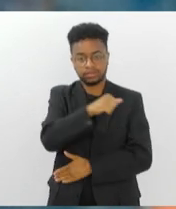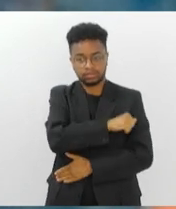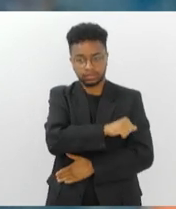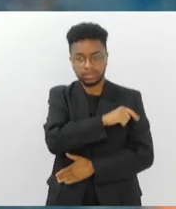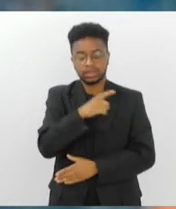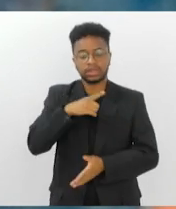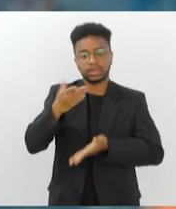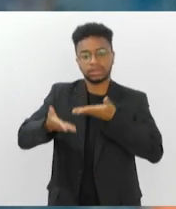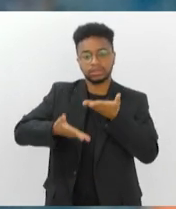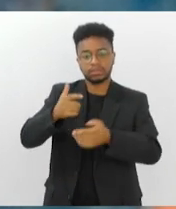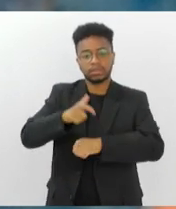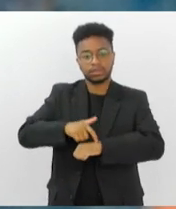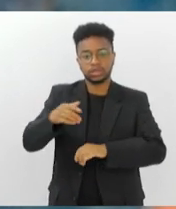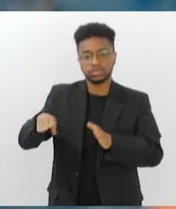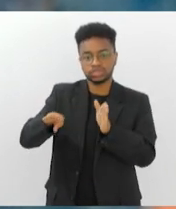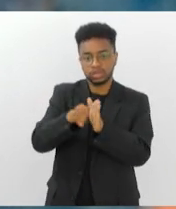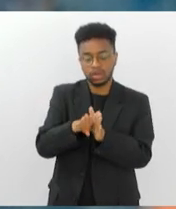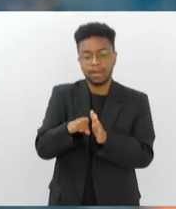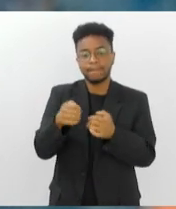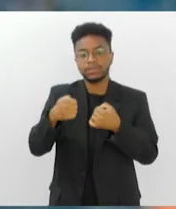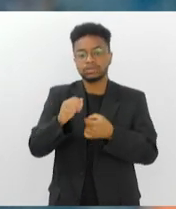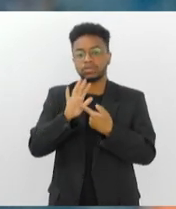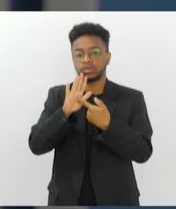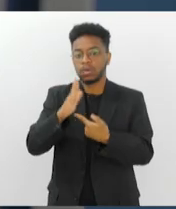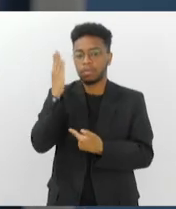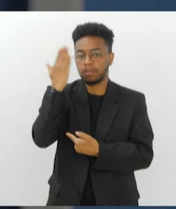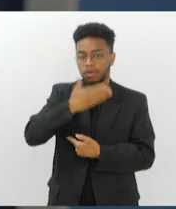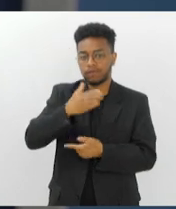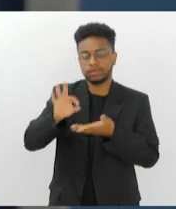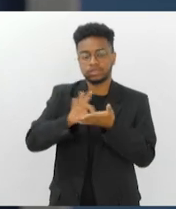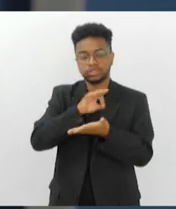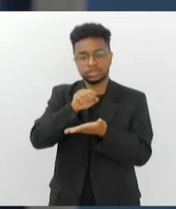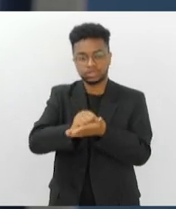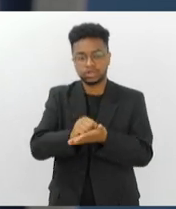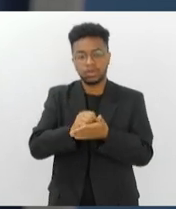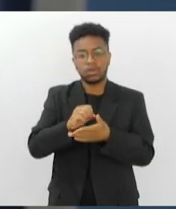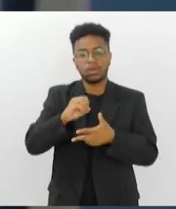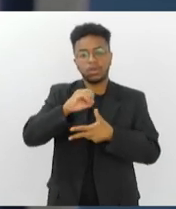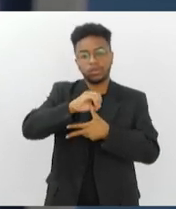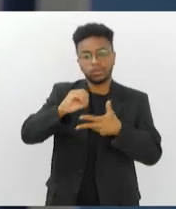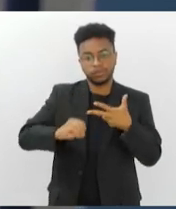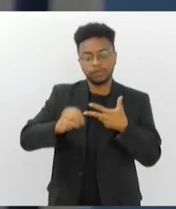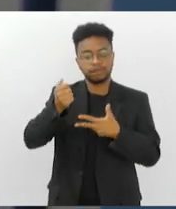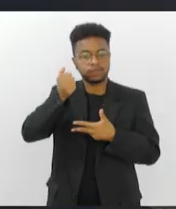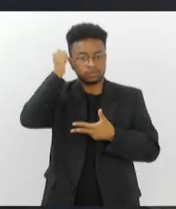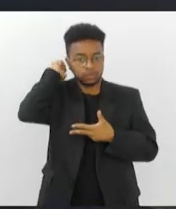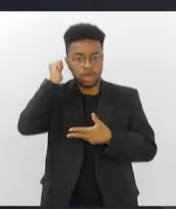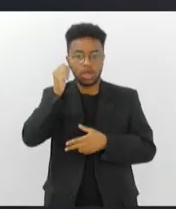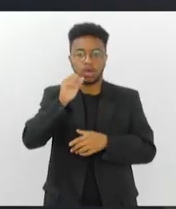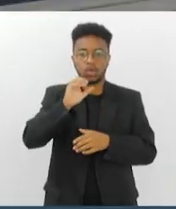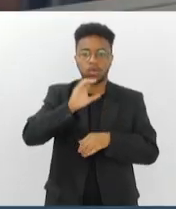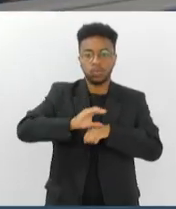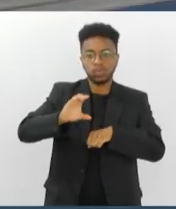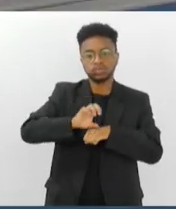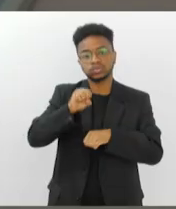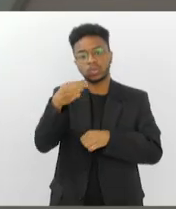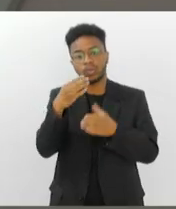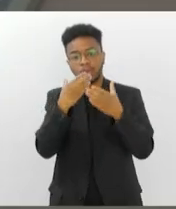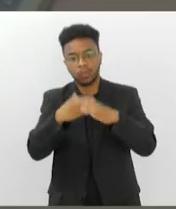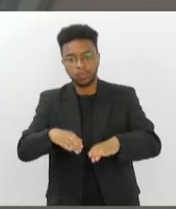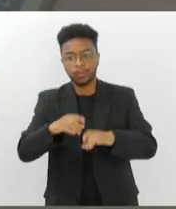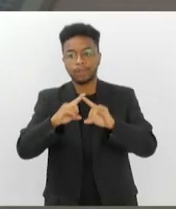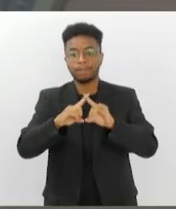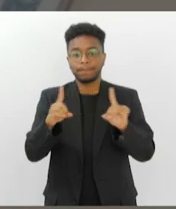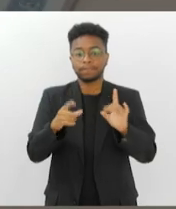ordem de chegada. Basta levar o comprovante de inscrição nos exames, vestibulares, cursos ou concursos, mais